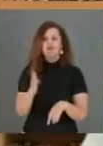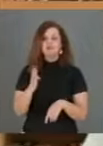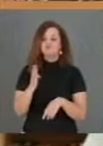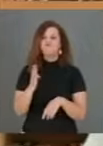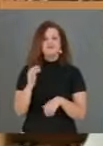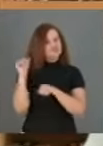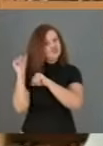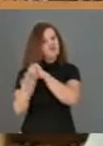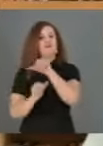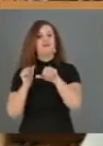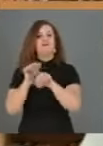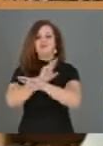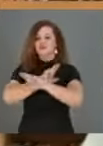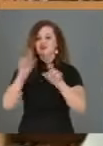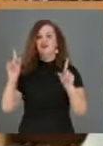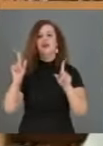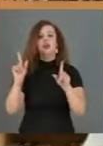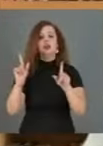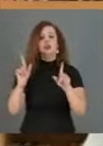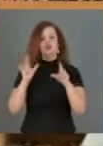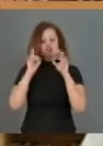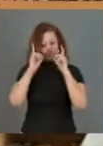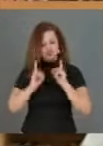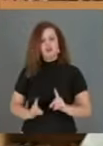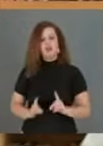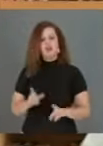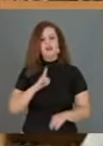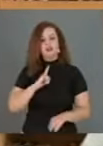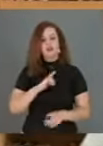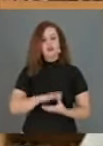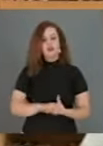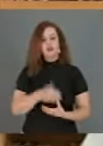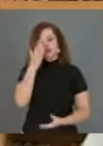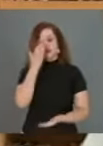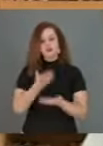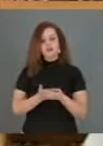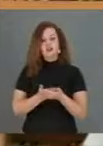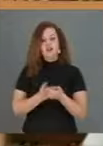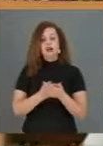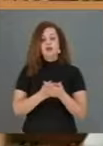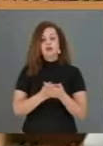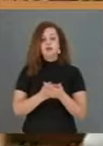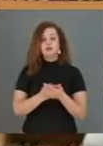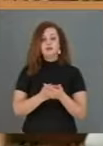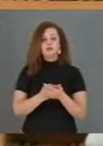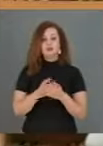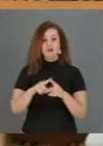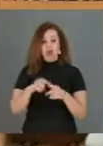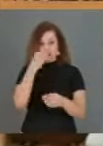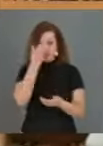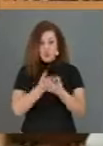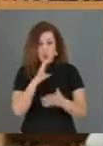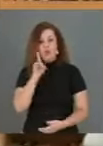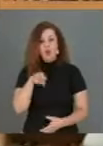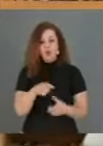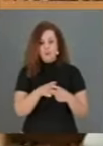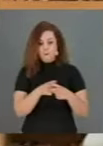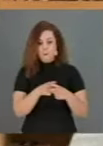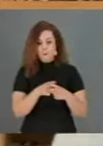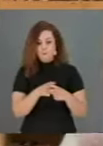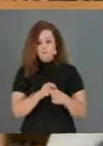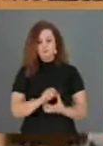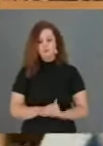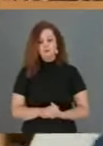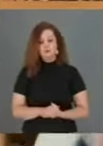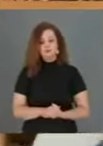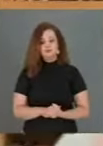com dignidade. Acreditamos na verdade, não acreditamos no ódio, acreditamos no amor. O medo